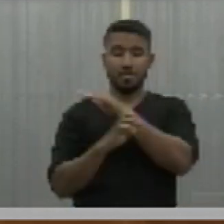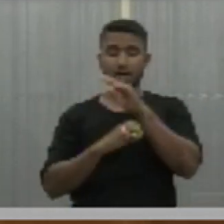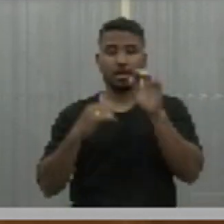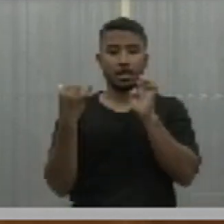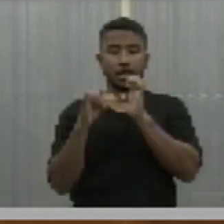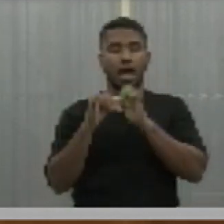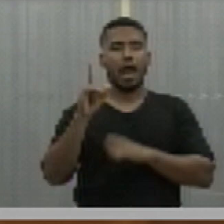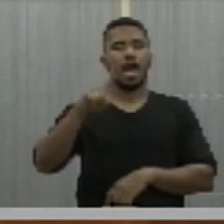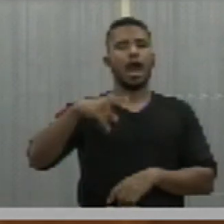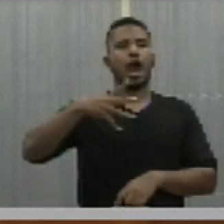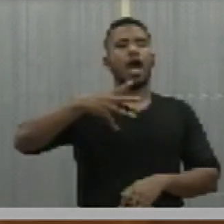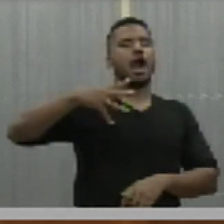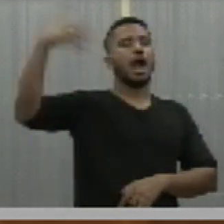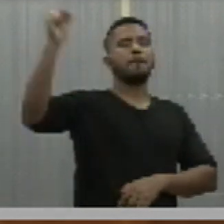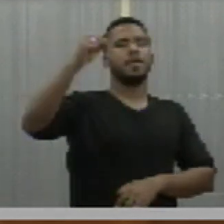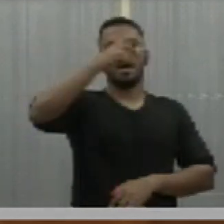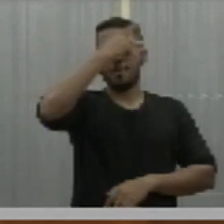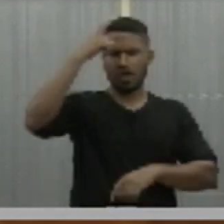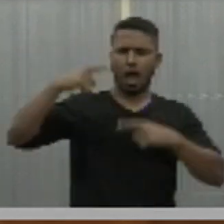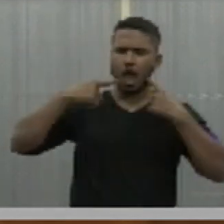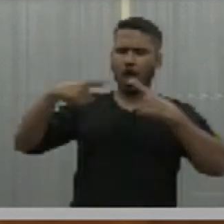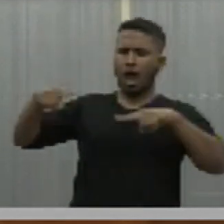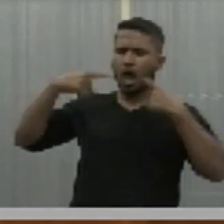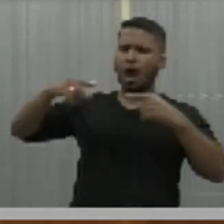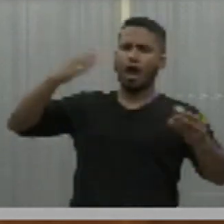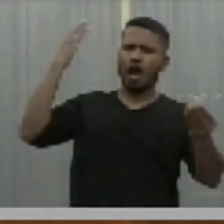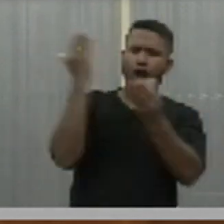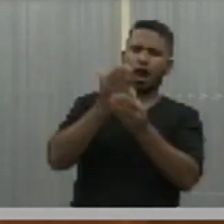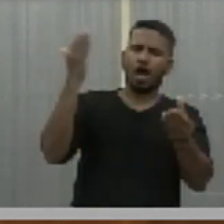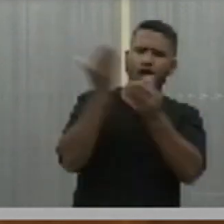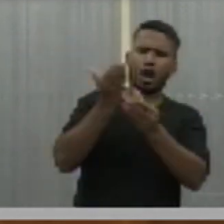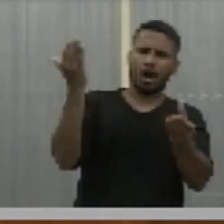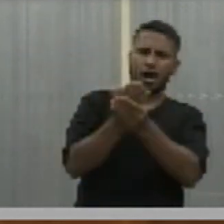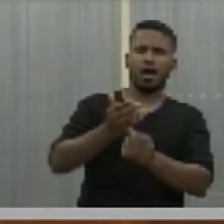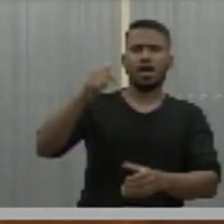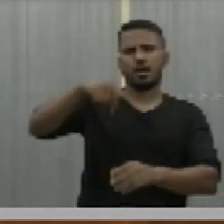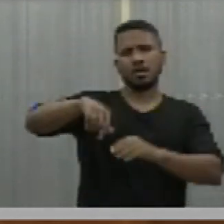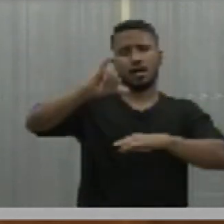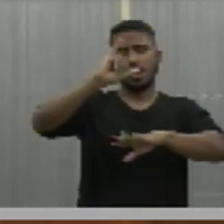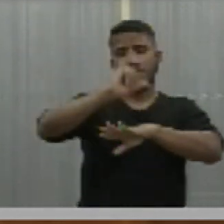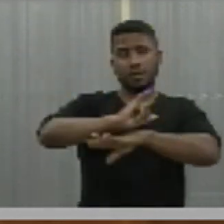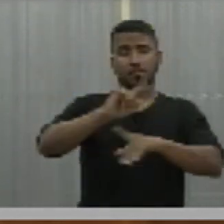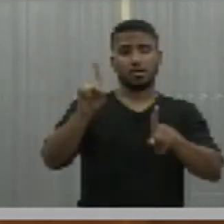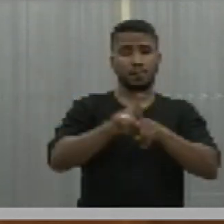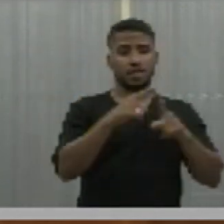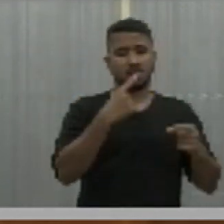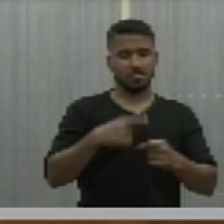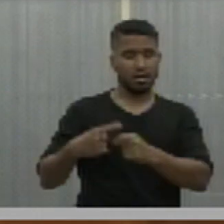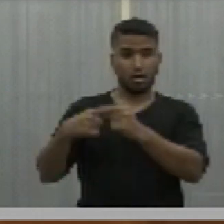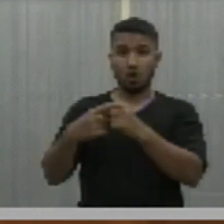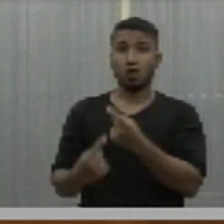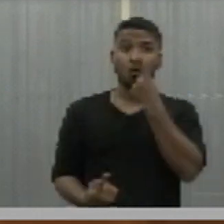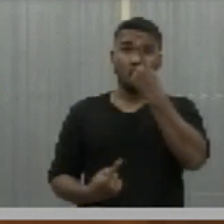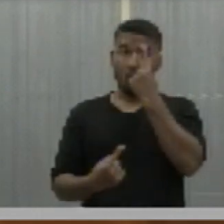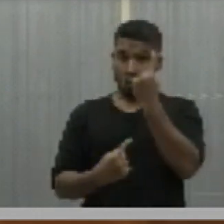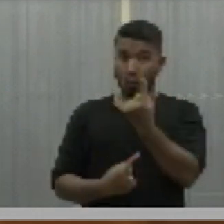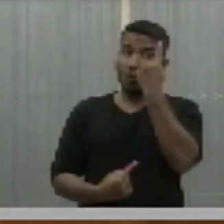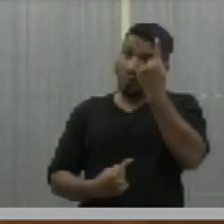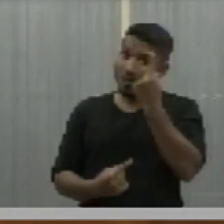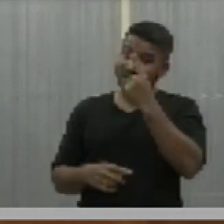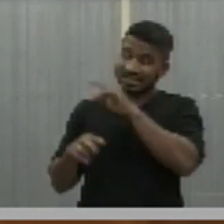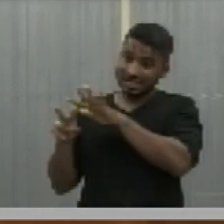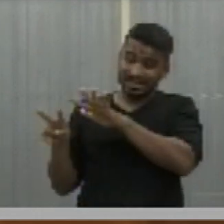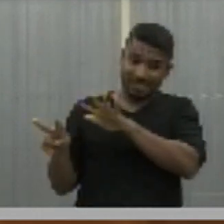o campeão de reclamação no PROCON, na capital e no interior do estado. Em uma semana, deputado Gil,